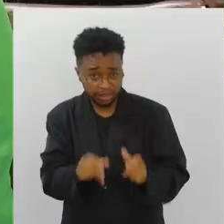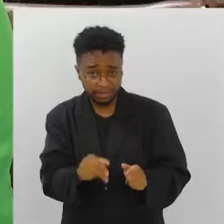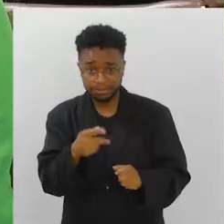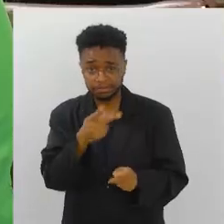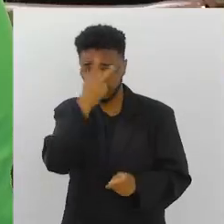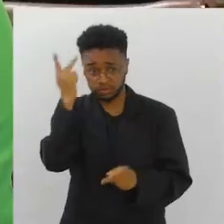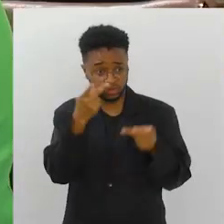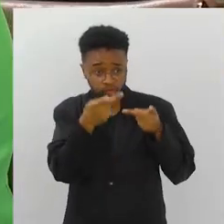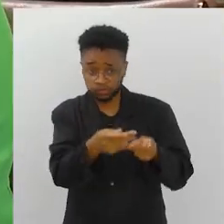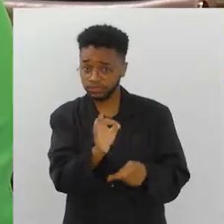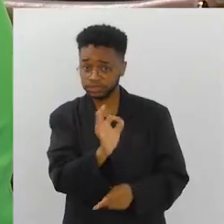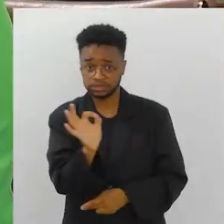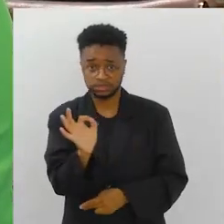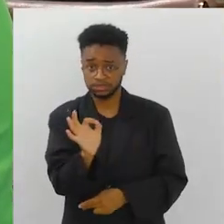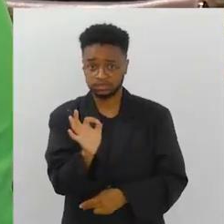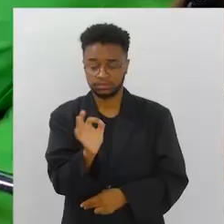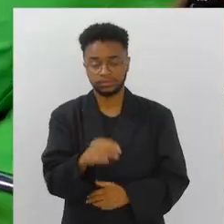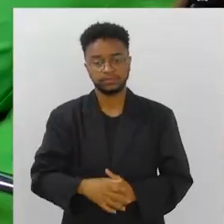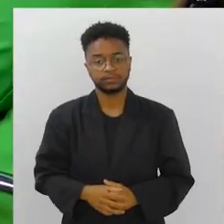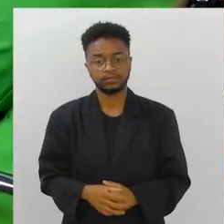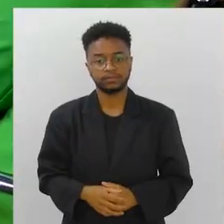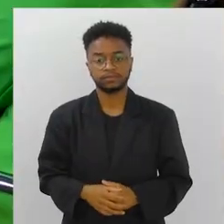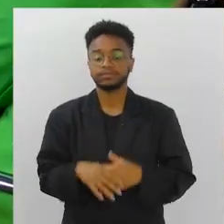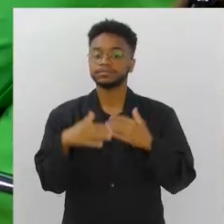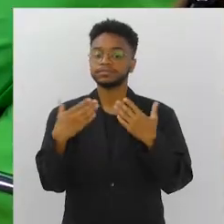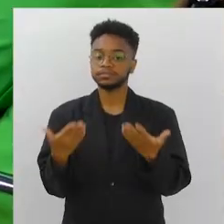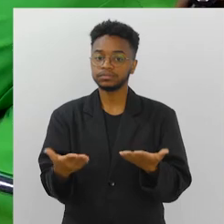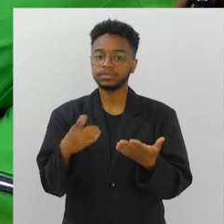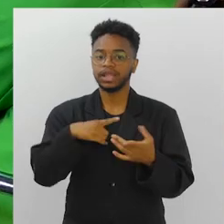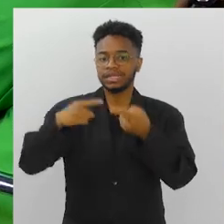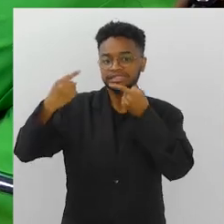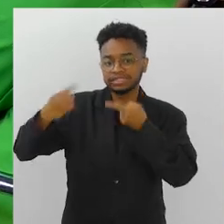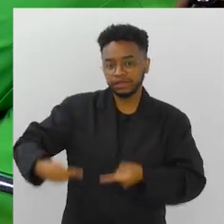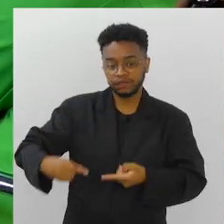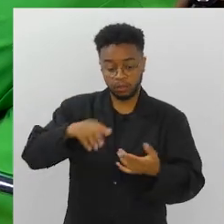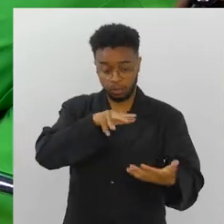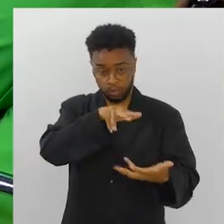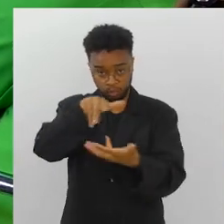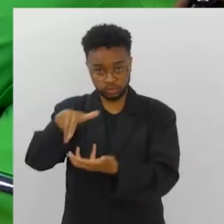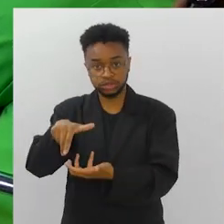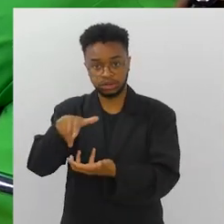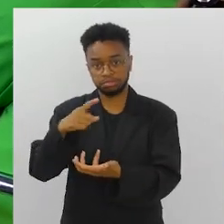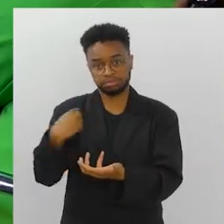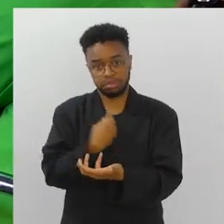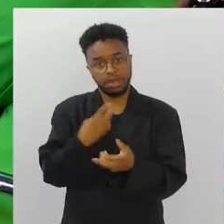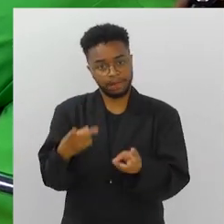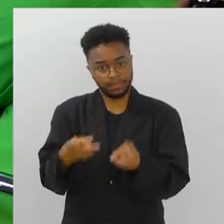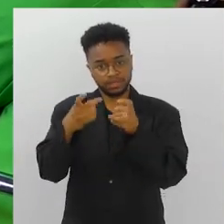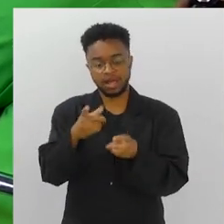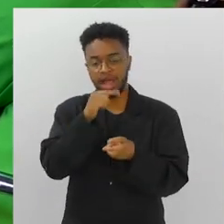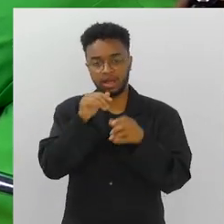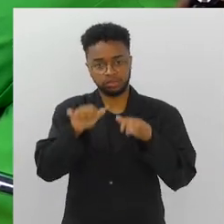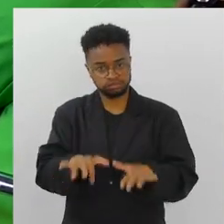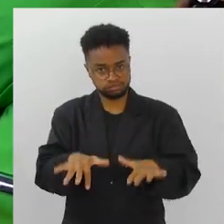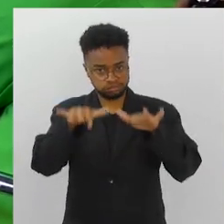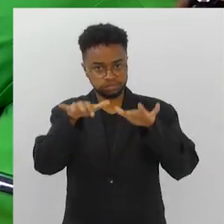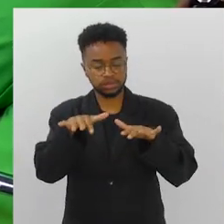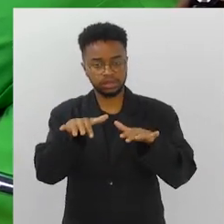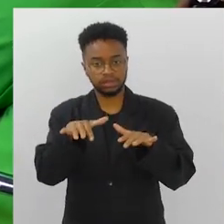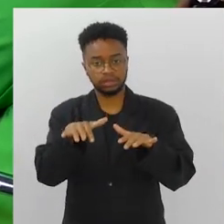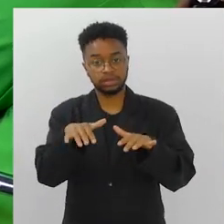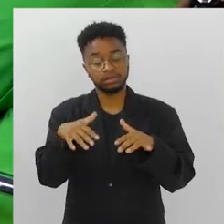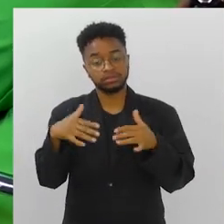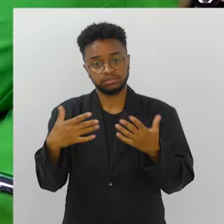poluído, ninguém quer ir. Não funciona. Então, para além dos desafios globais que a gente tem visto, aumento dos oceanos,